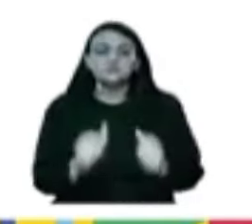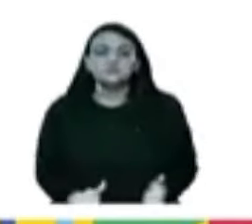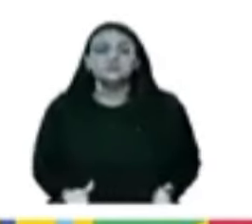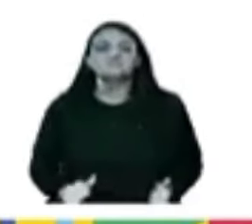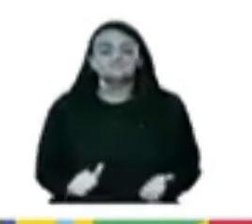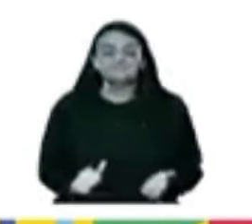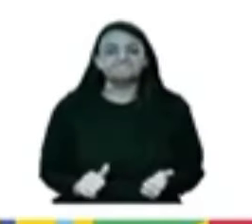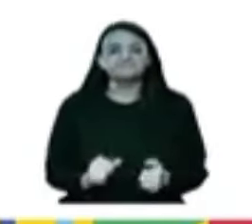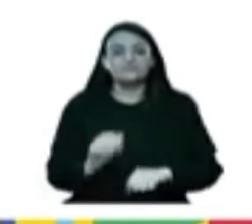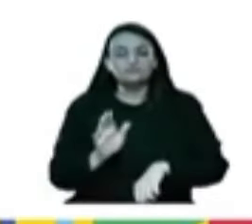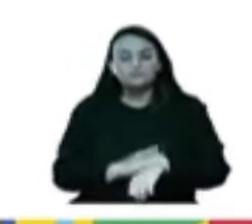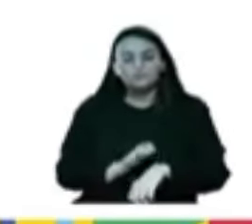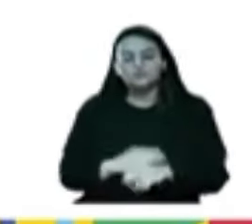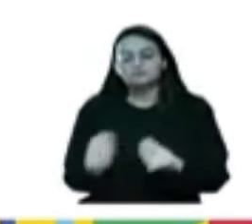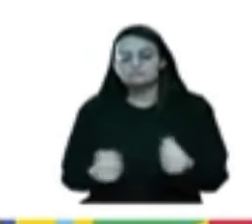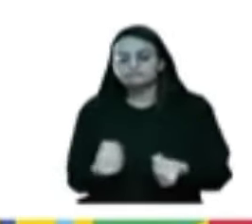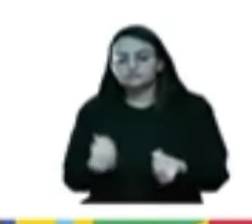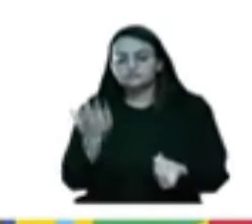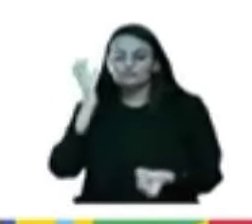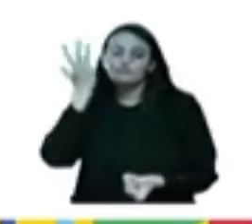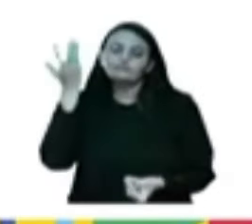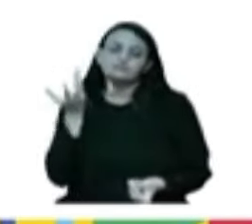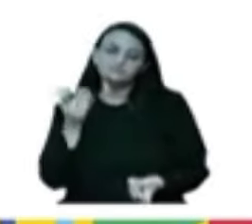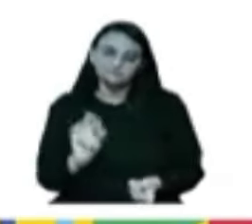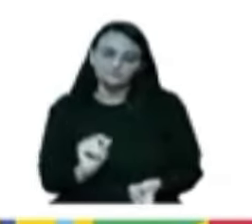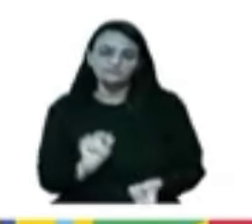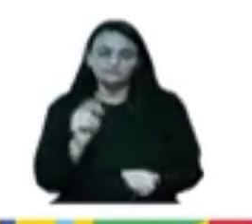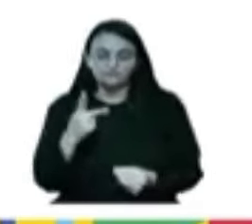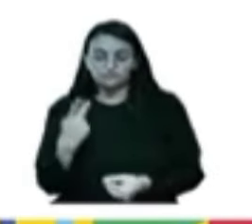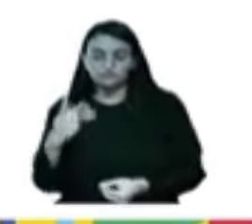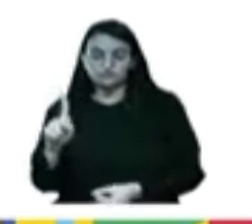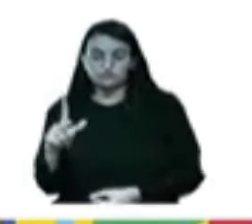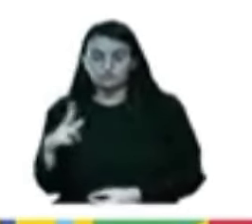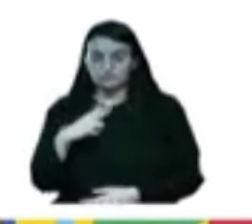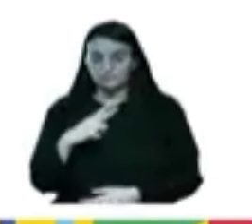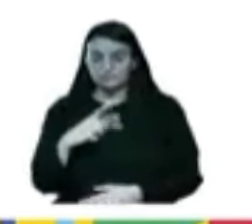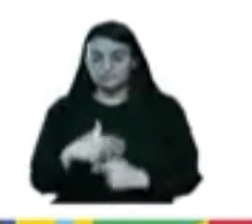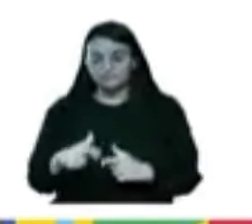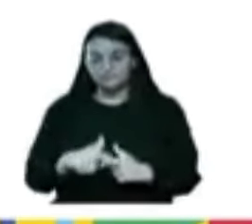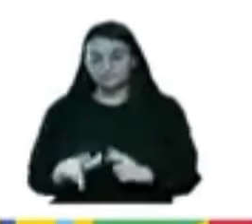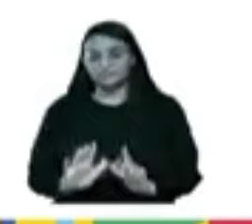adequada ali, como é que pode ser regularizada a sua situação.